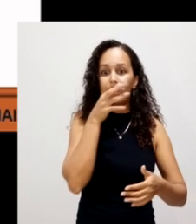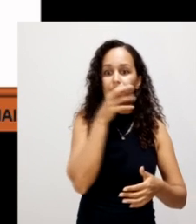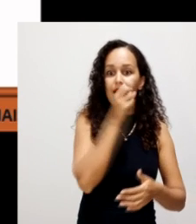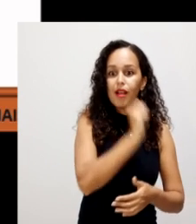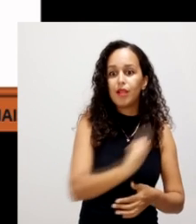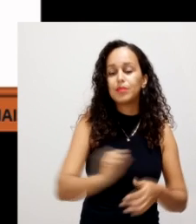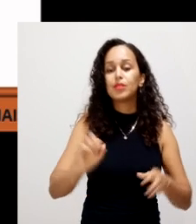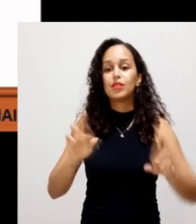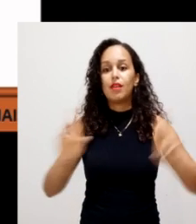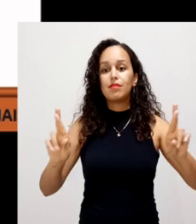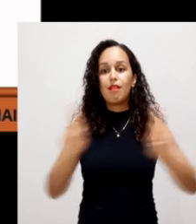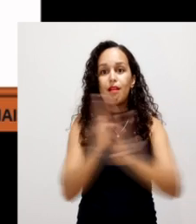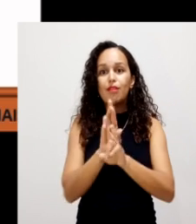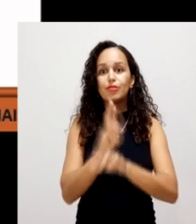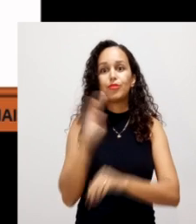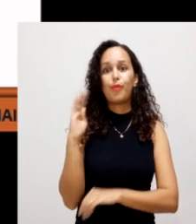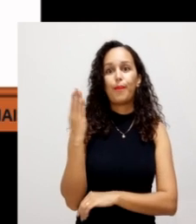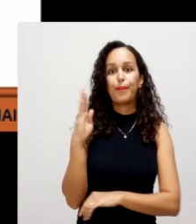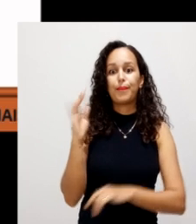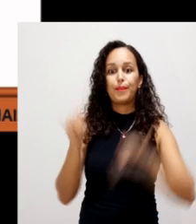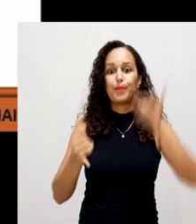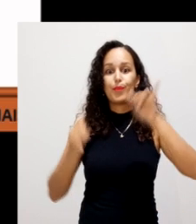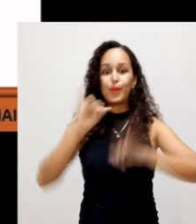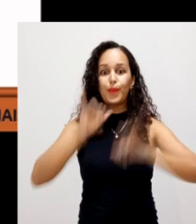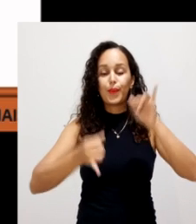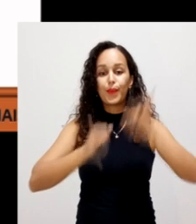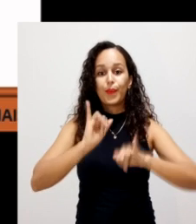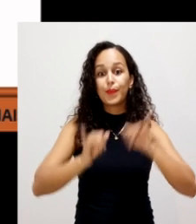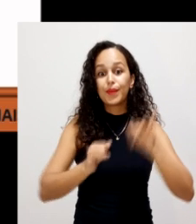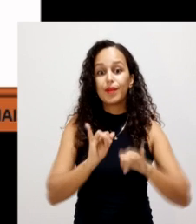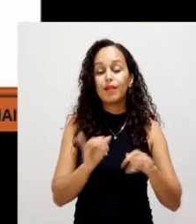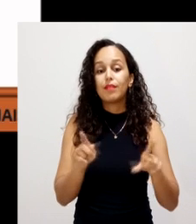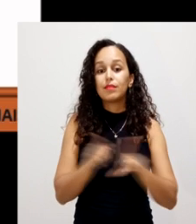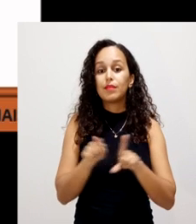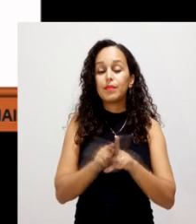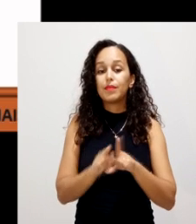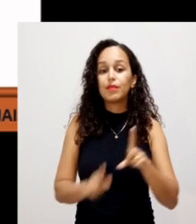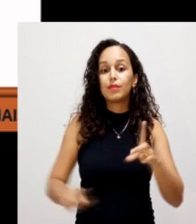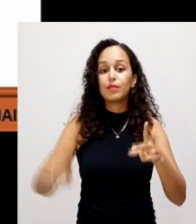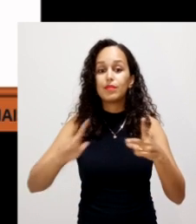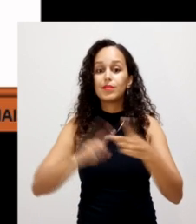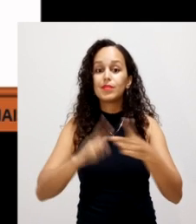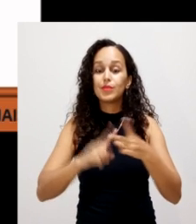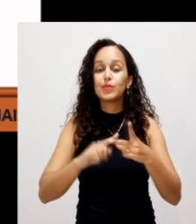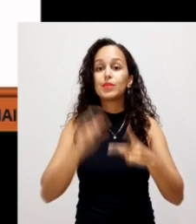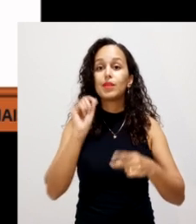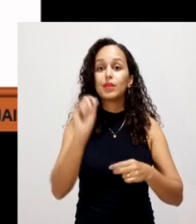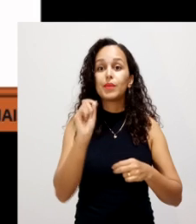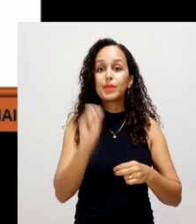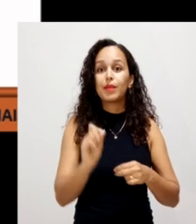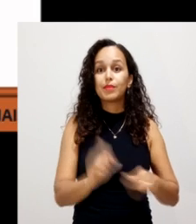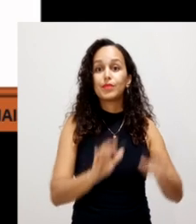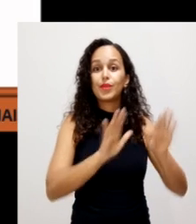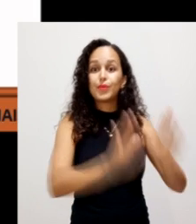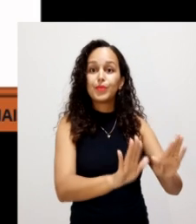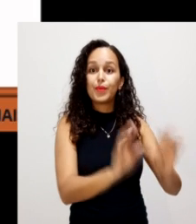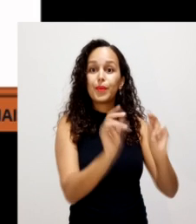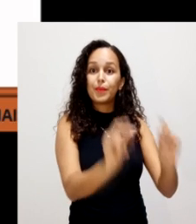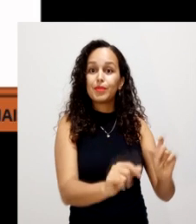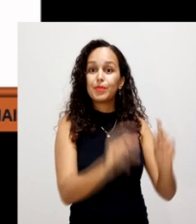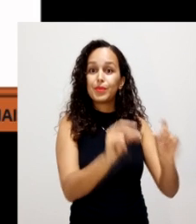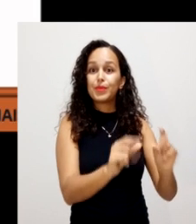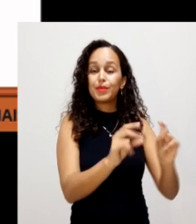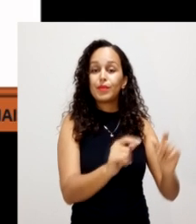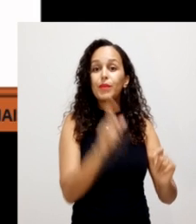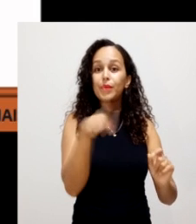bioquímicas de oxigenações mais intensas, predominantemente termofílicas, e uma segunda fase, a maturação, que também nós chamamos